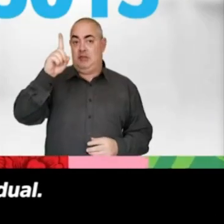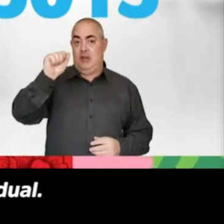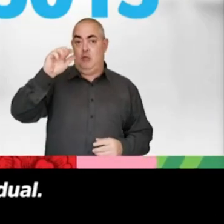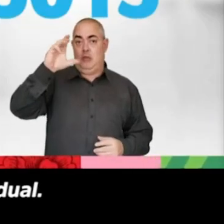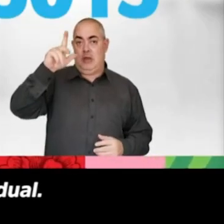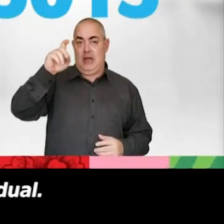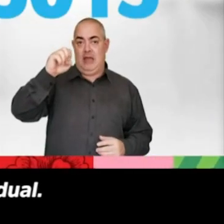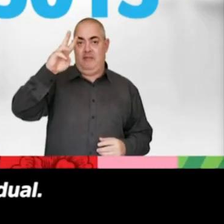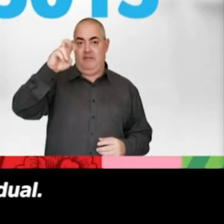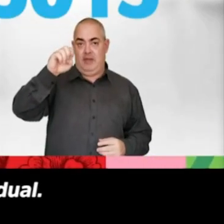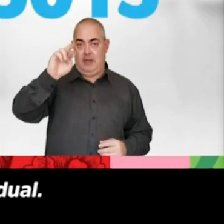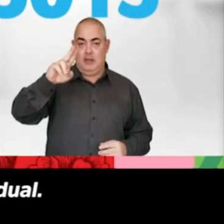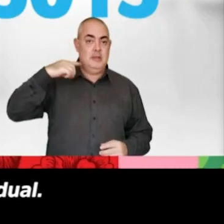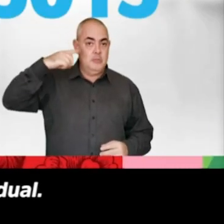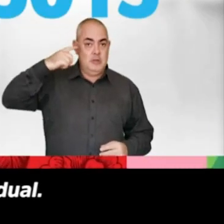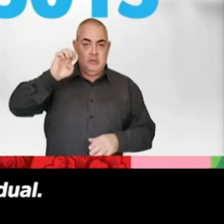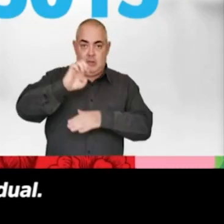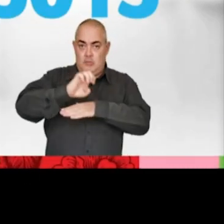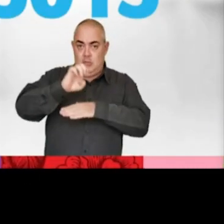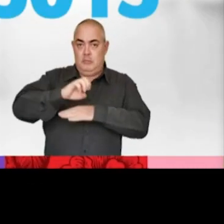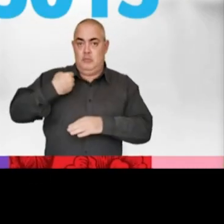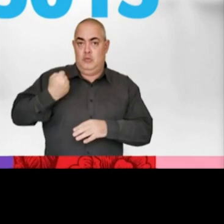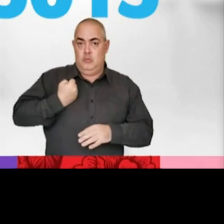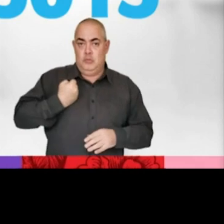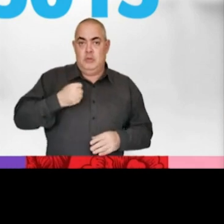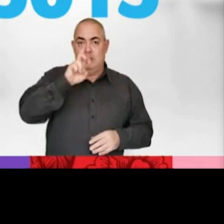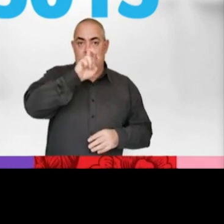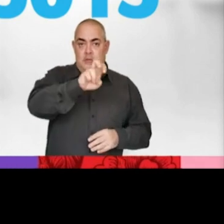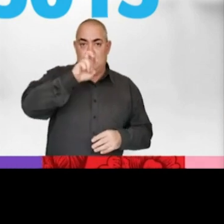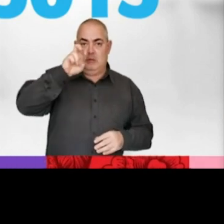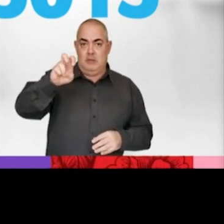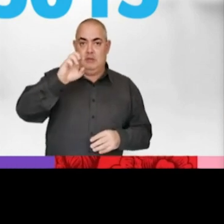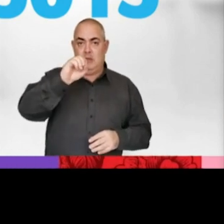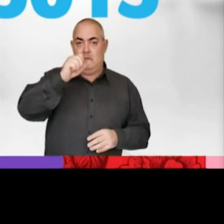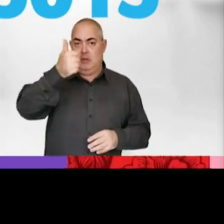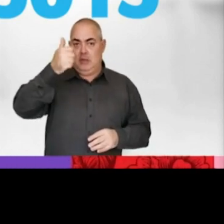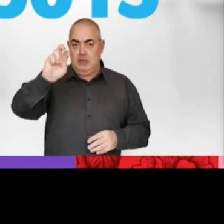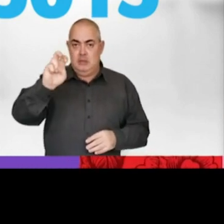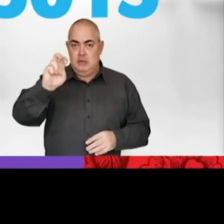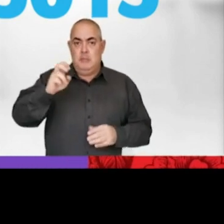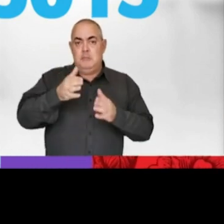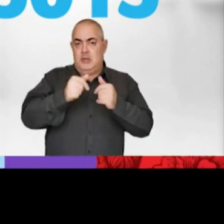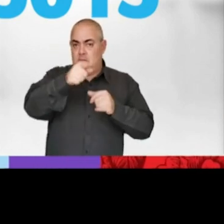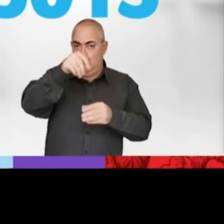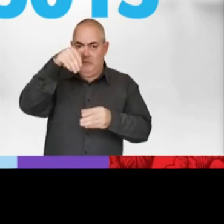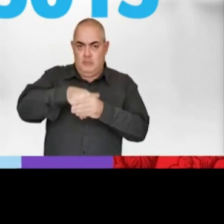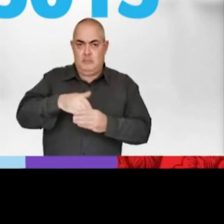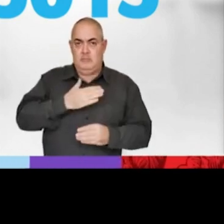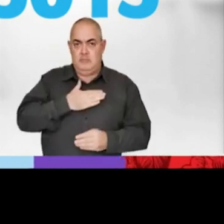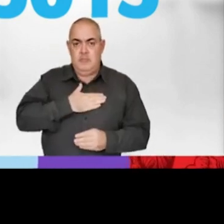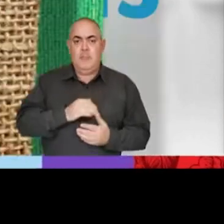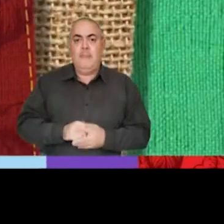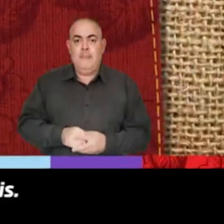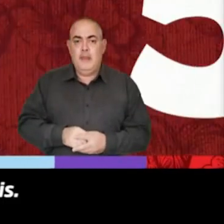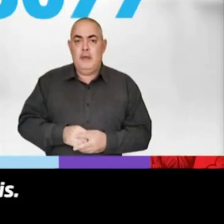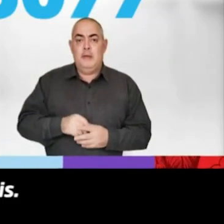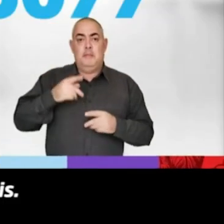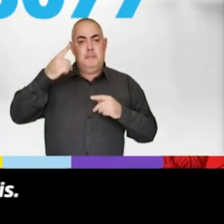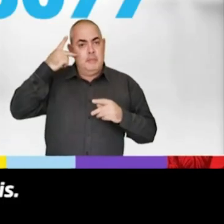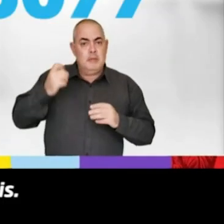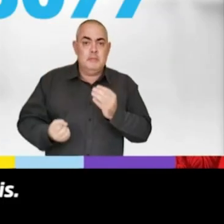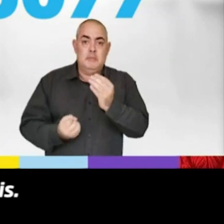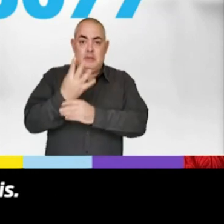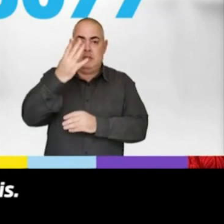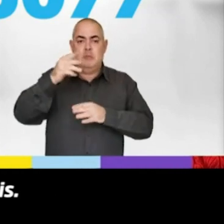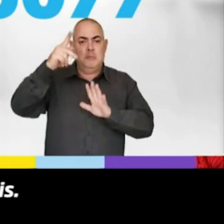Adalclever Lopes, deputado estadual. Meu número é 55015. Peço seu voto. Pela